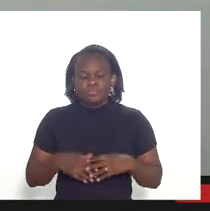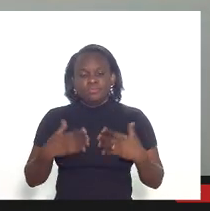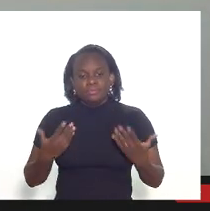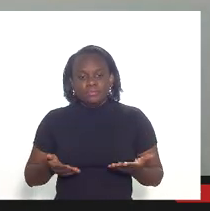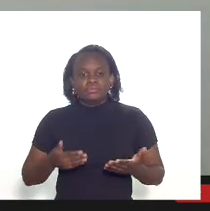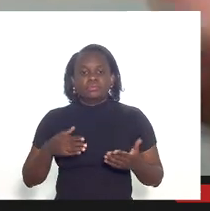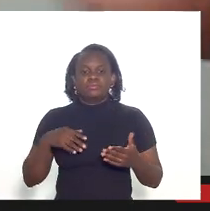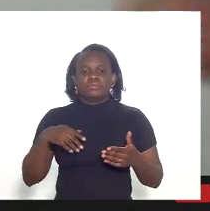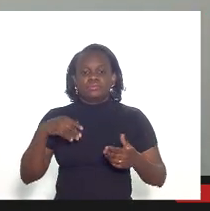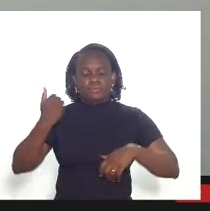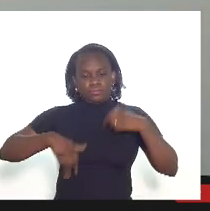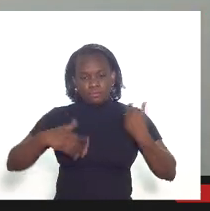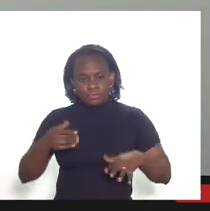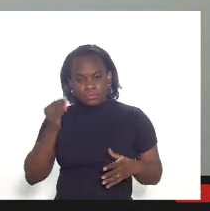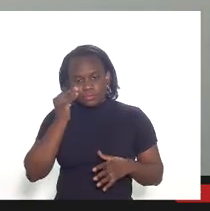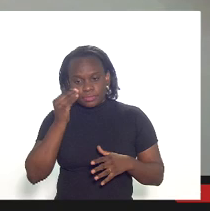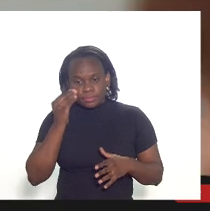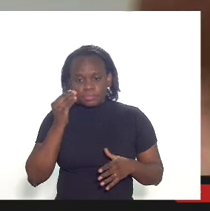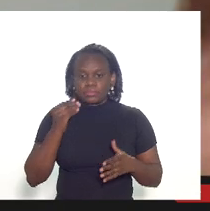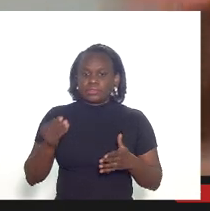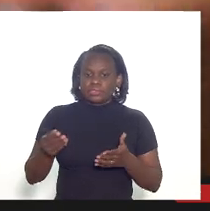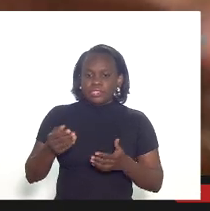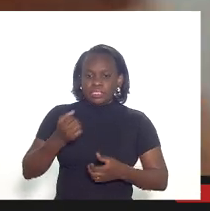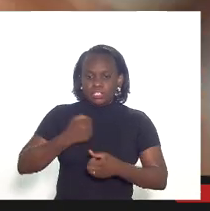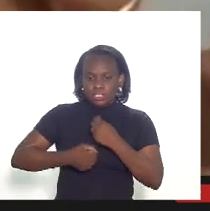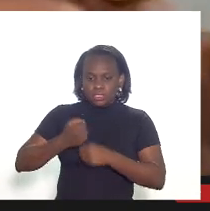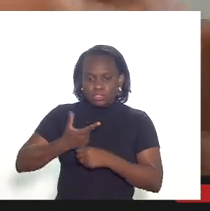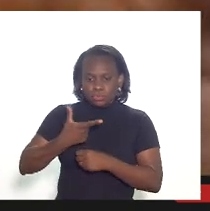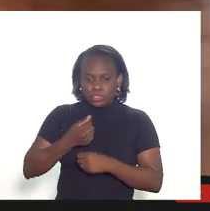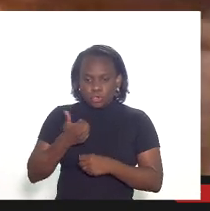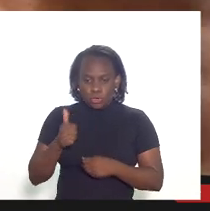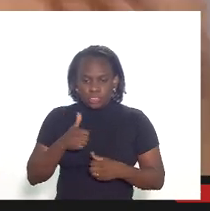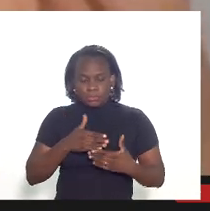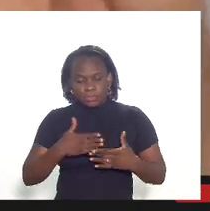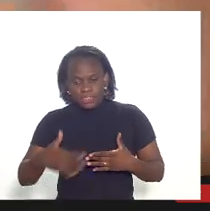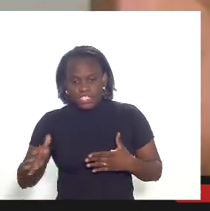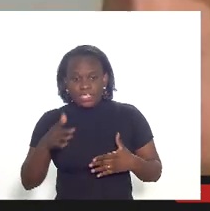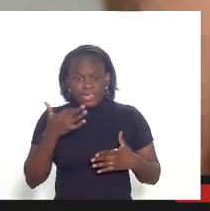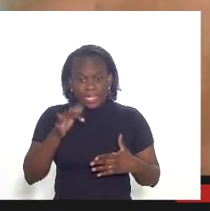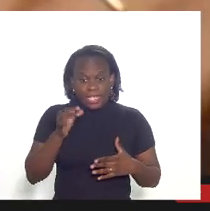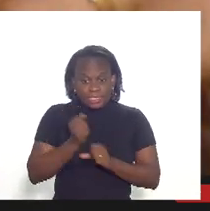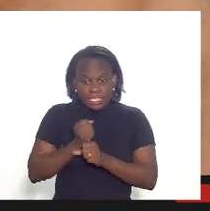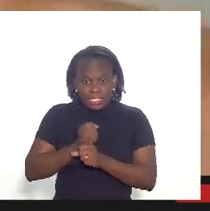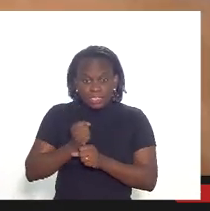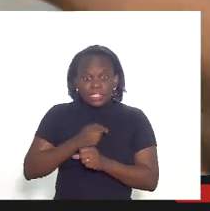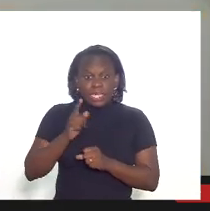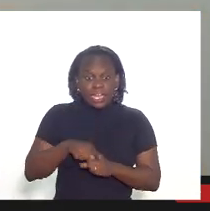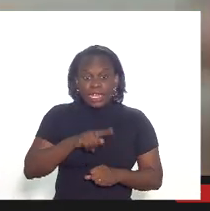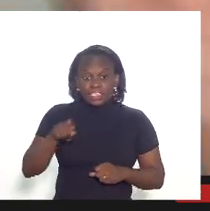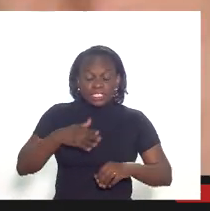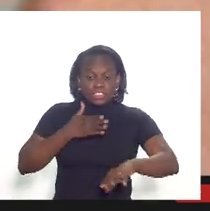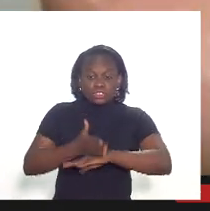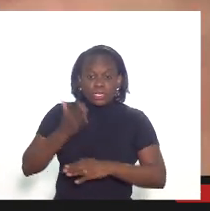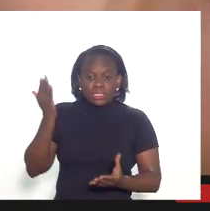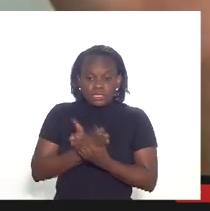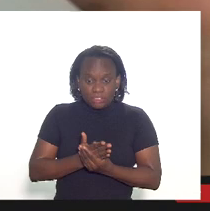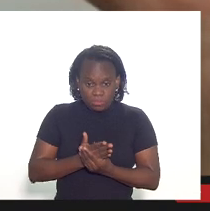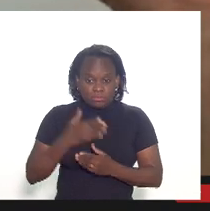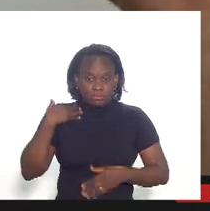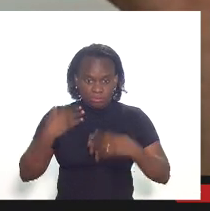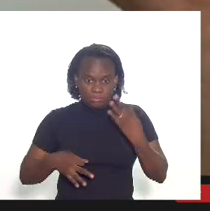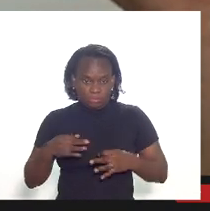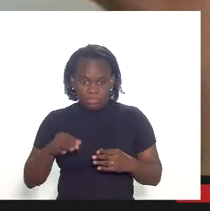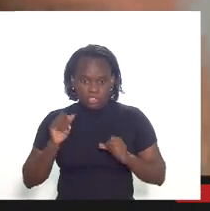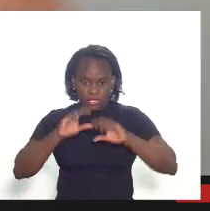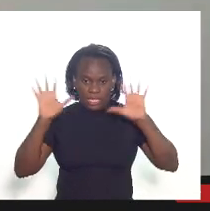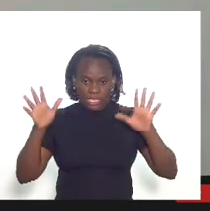o passado é isso a gente tenta obter as informações de 2011 em diante quando a gente fala 10 anos é 10 anos em que a gente entrou com a ação judicial só para deixar claro